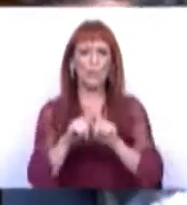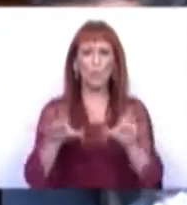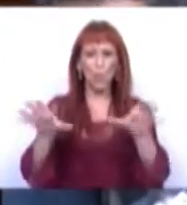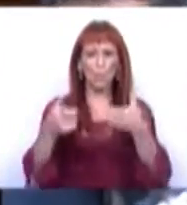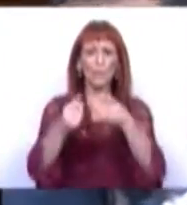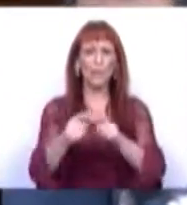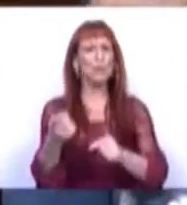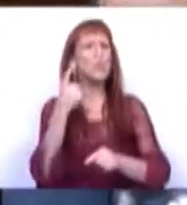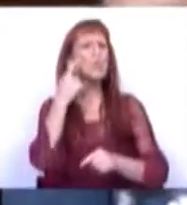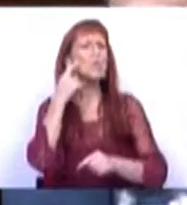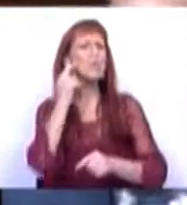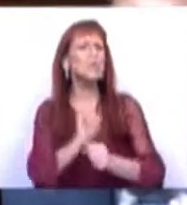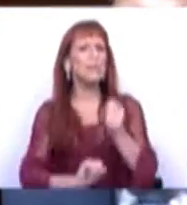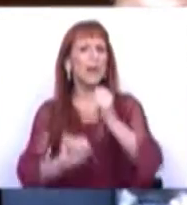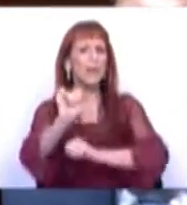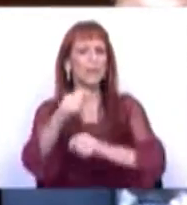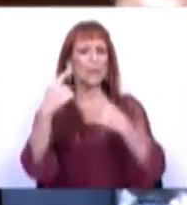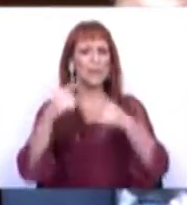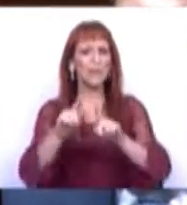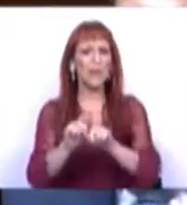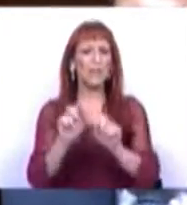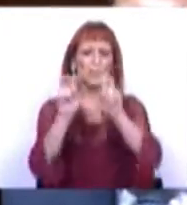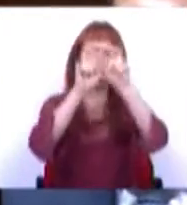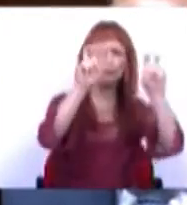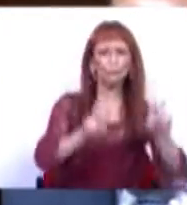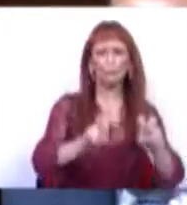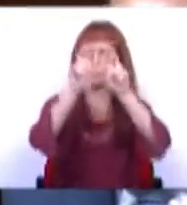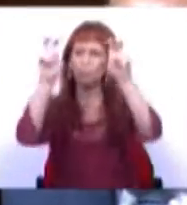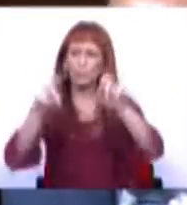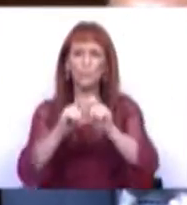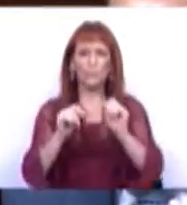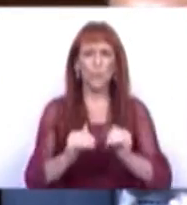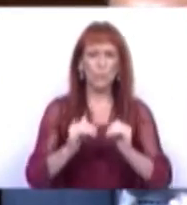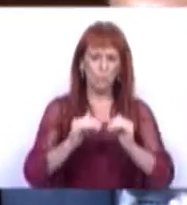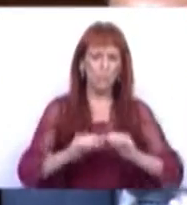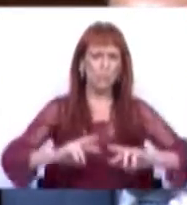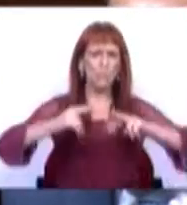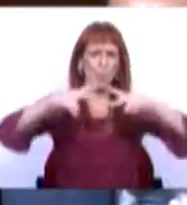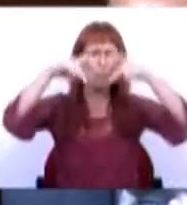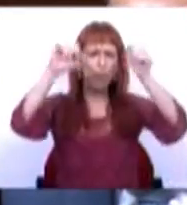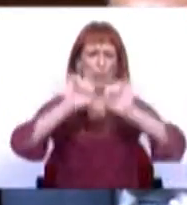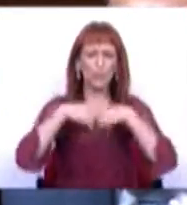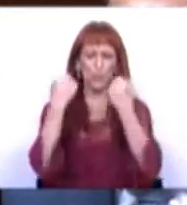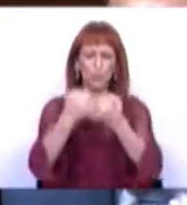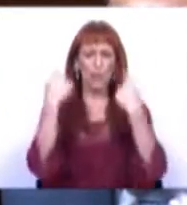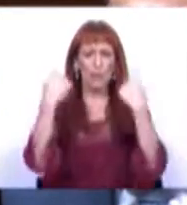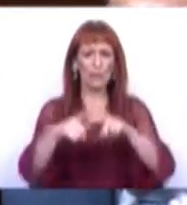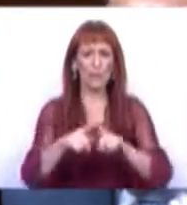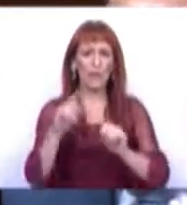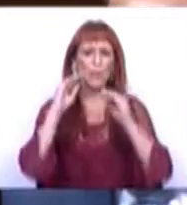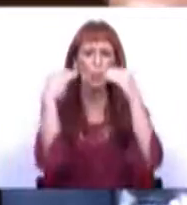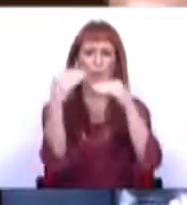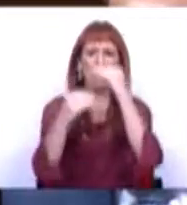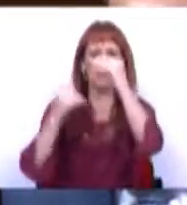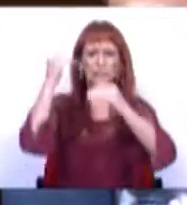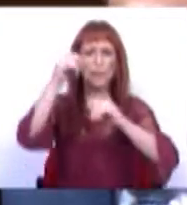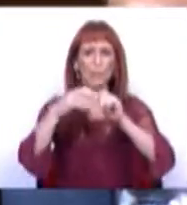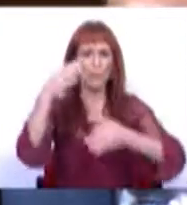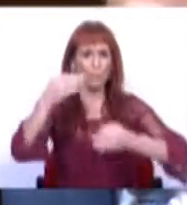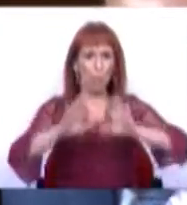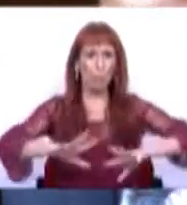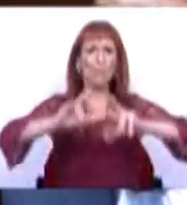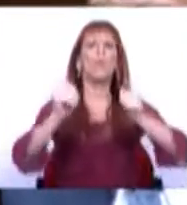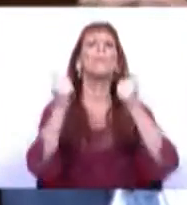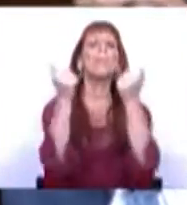comunidade do conhecimento que tem nas qualificações um elevador social e que tem no ensino superior um motor de